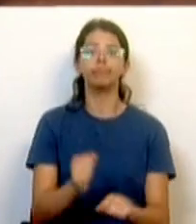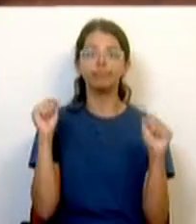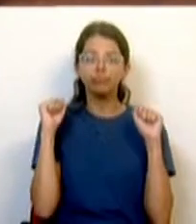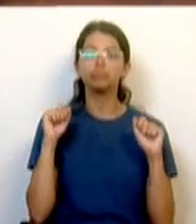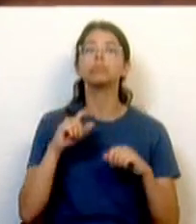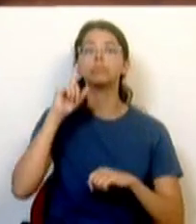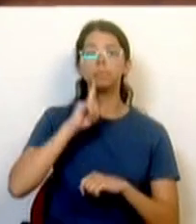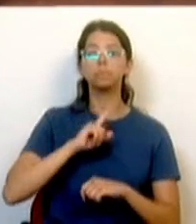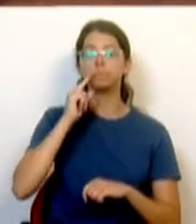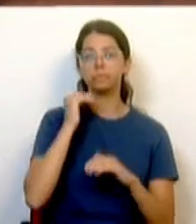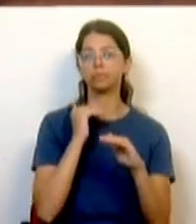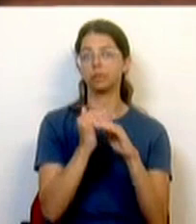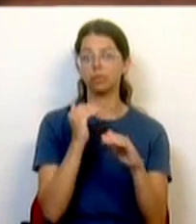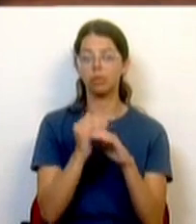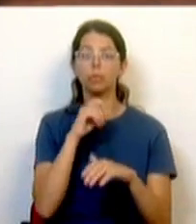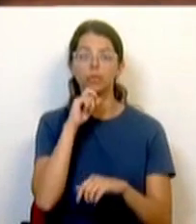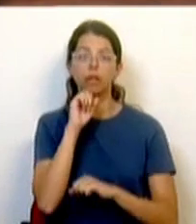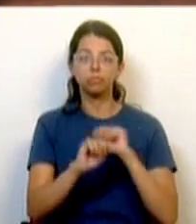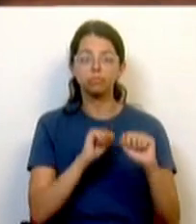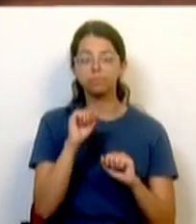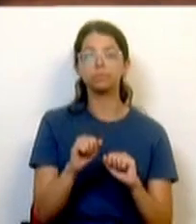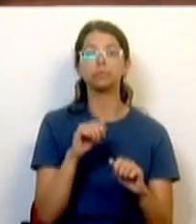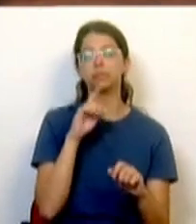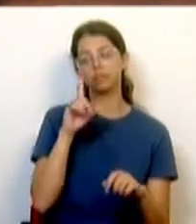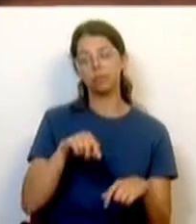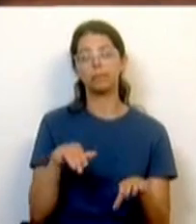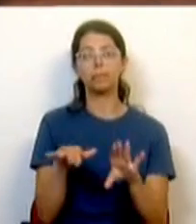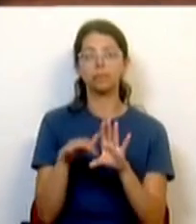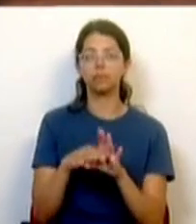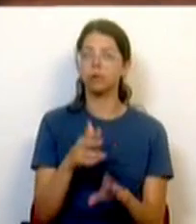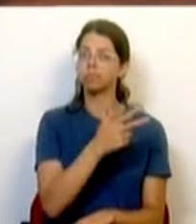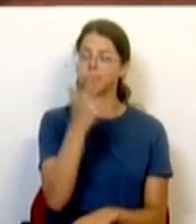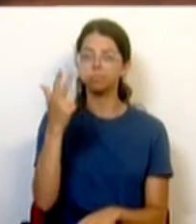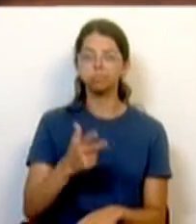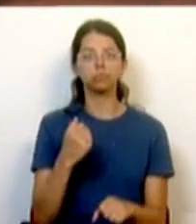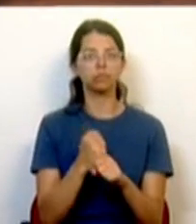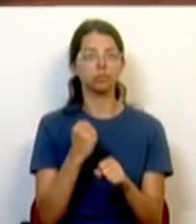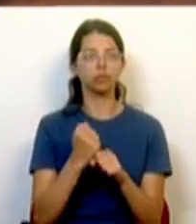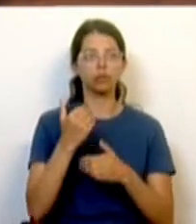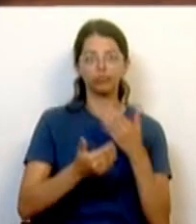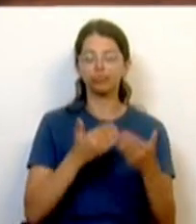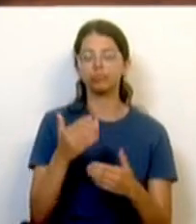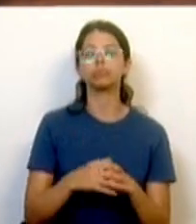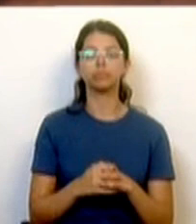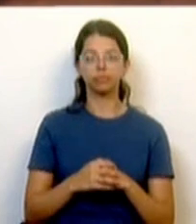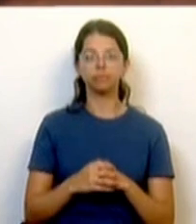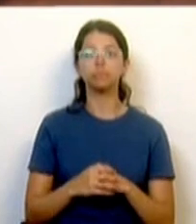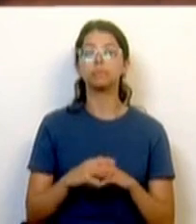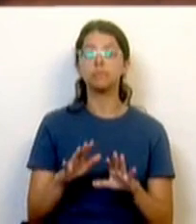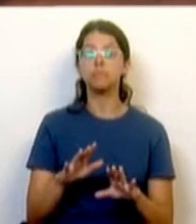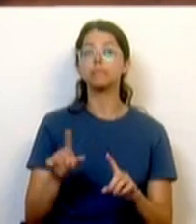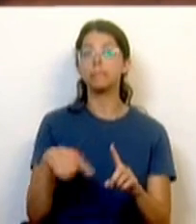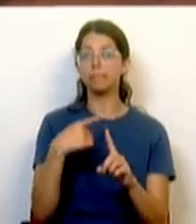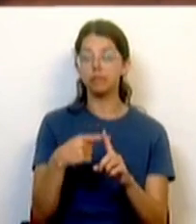igualdade de oportunidades e para uma participação plena no mercado de trabalho. Mas é